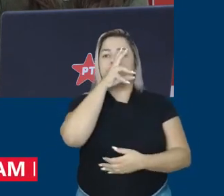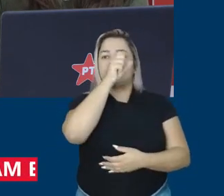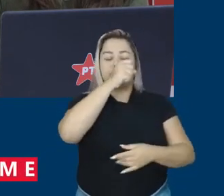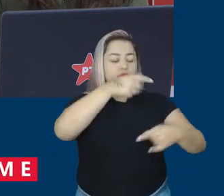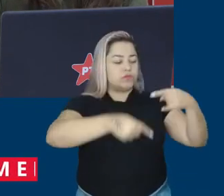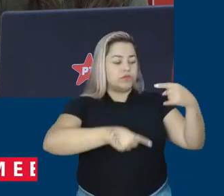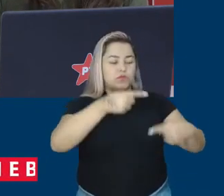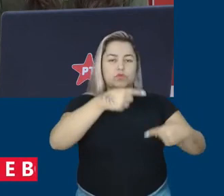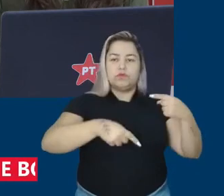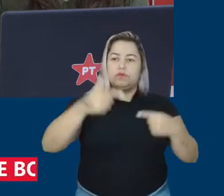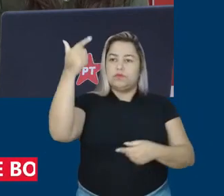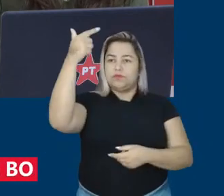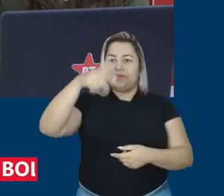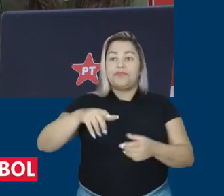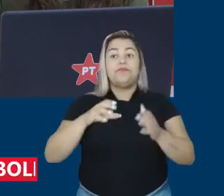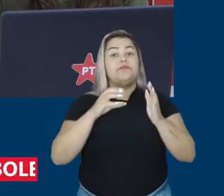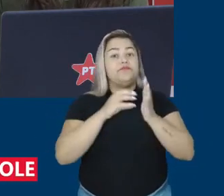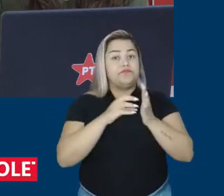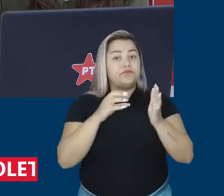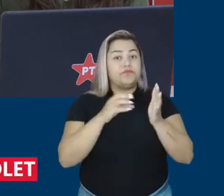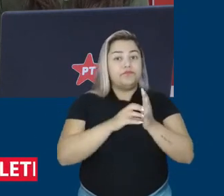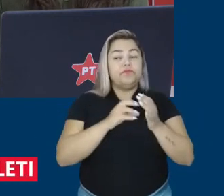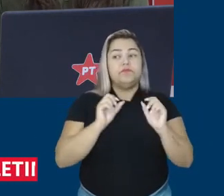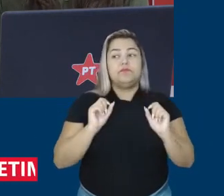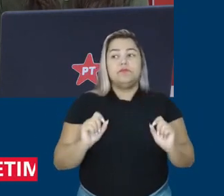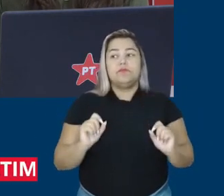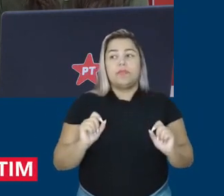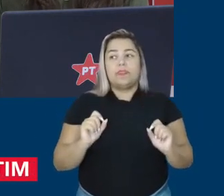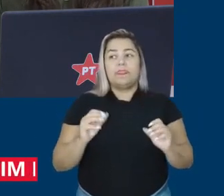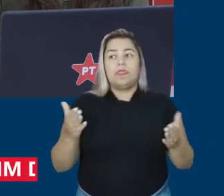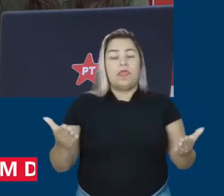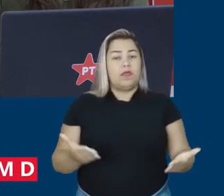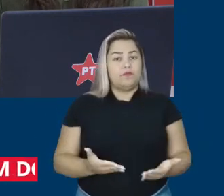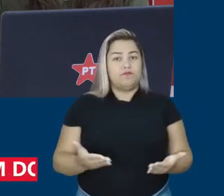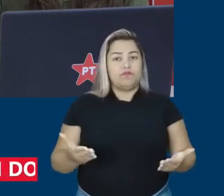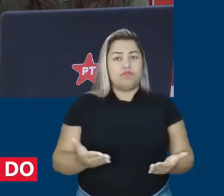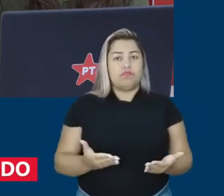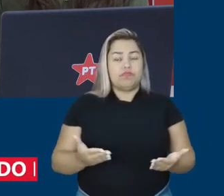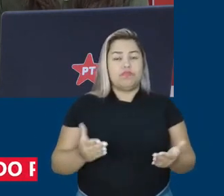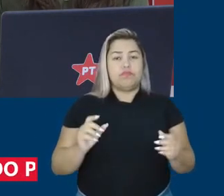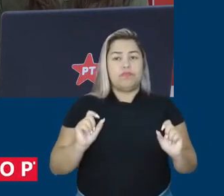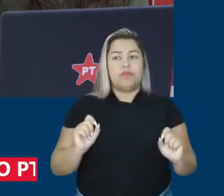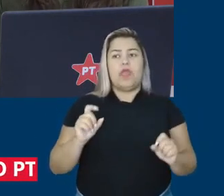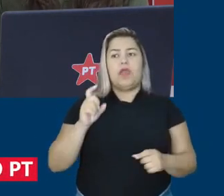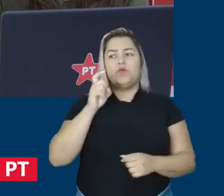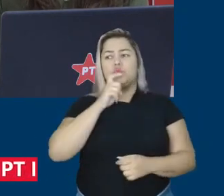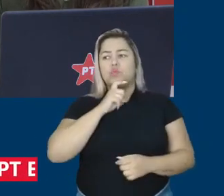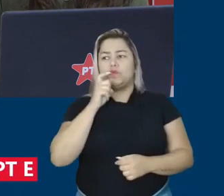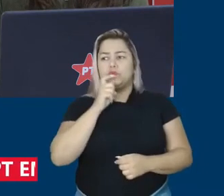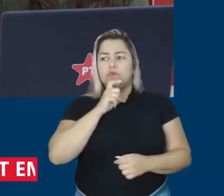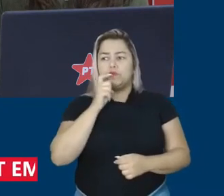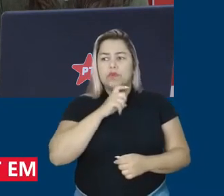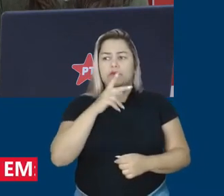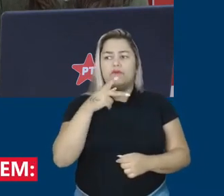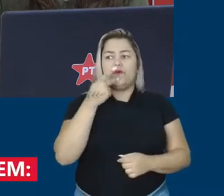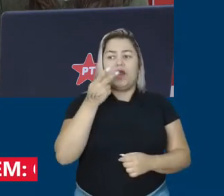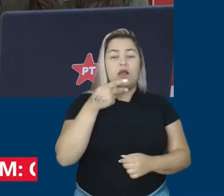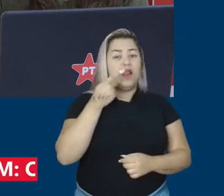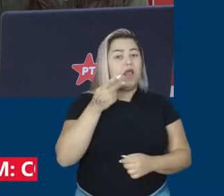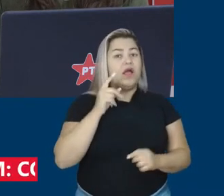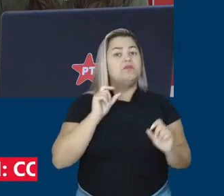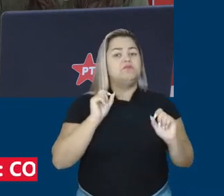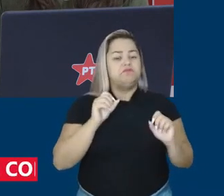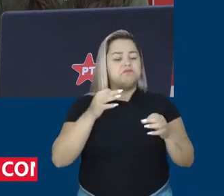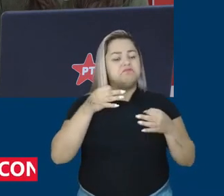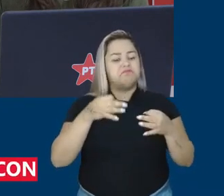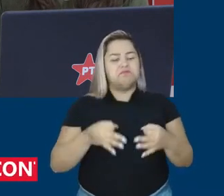discutido com outros partidos que ainda tinham dúvida. E agora, com esses casos, essas mentiras contadas aos montes, eu tenho